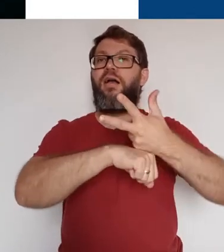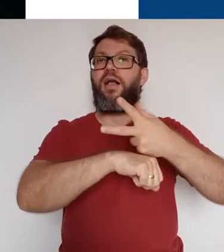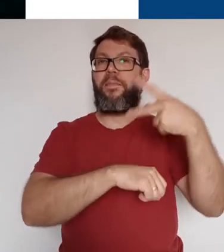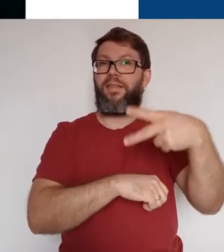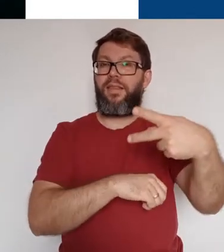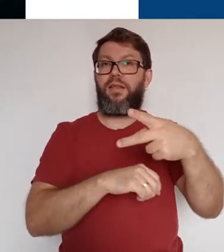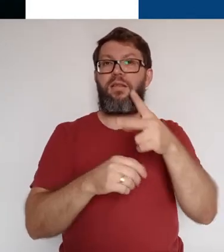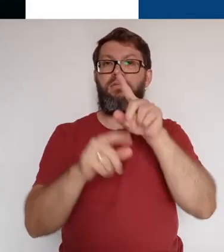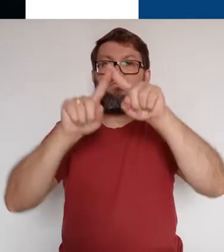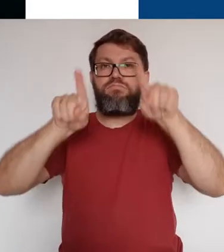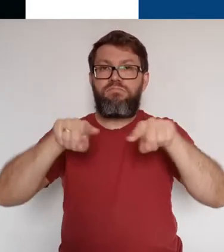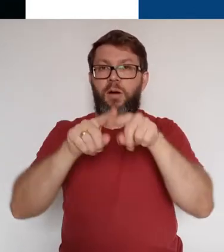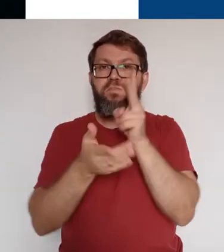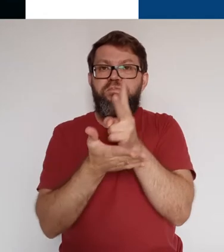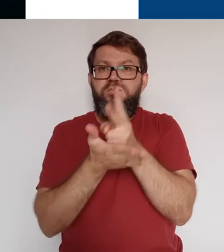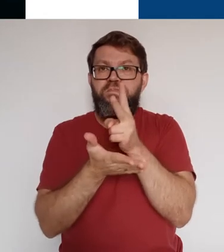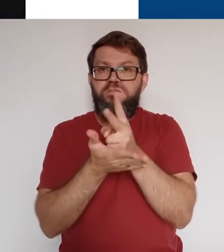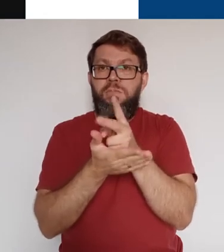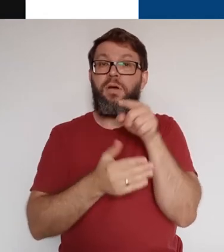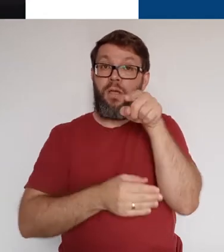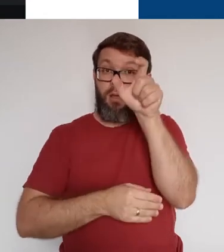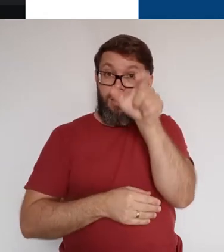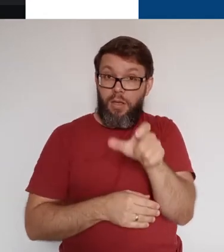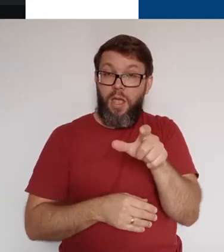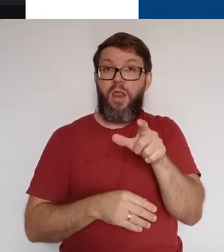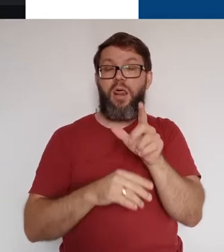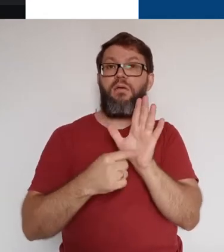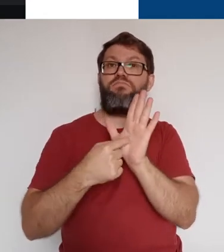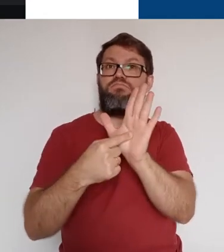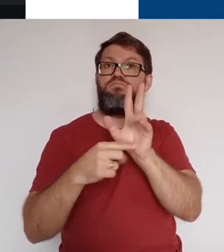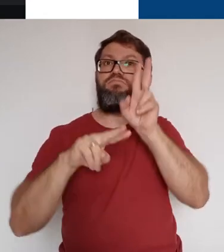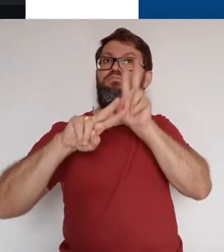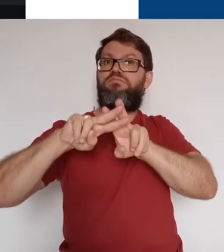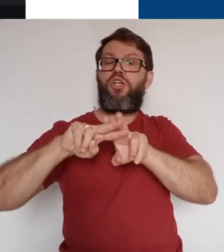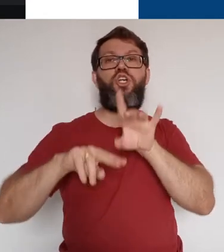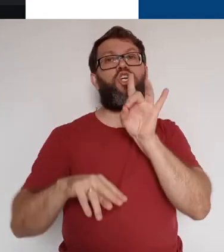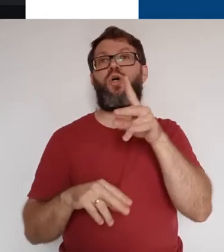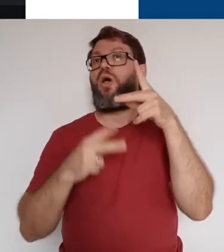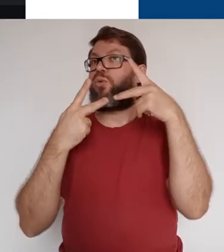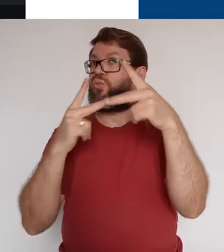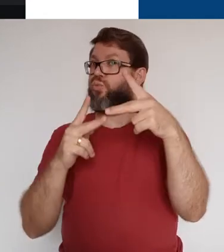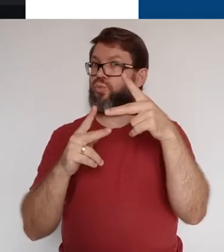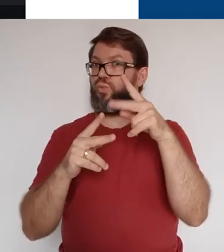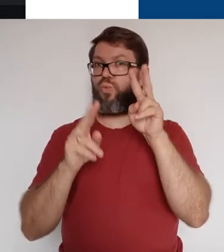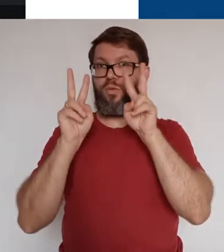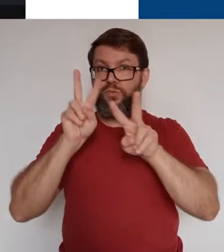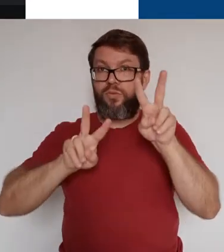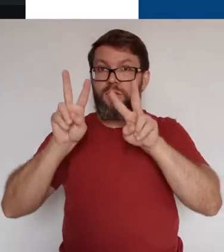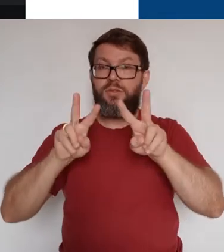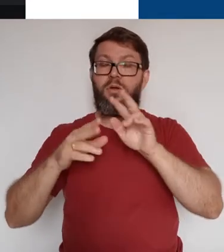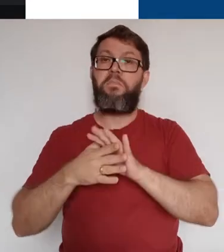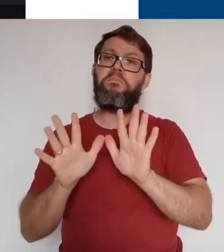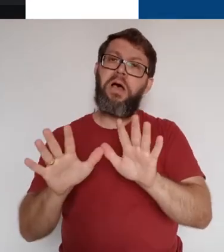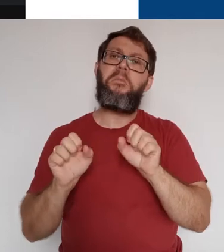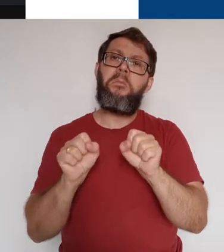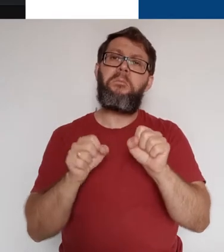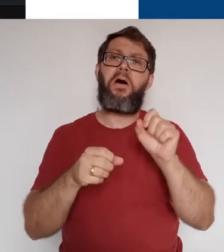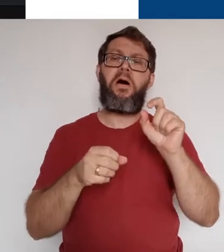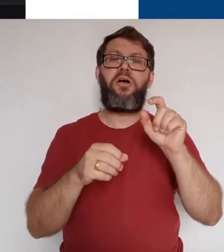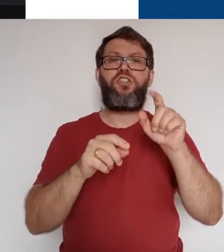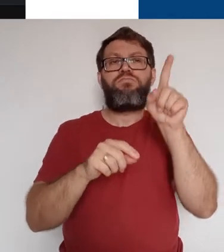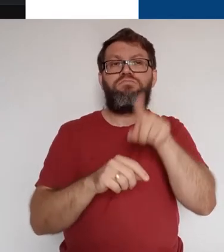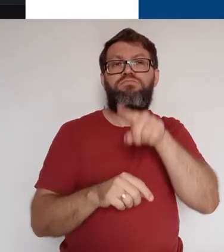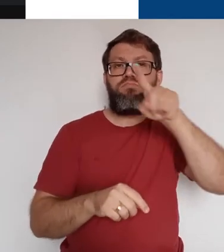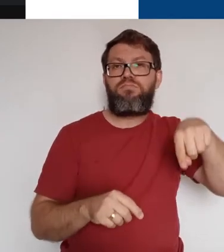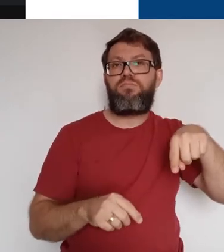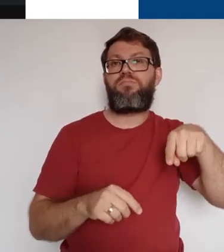esteja visível no mosaico. Esse participante é fixado apenas na sua visualização. Nós também podemos desativar o